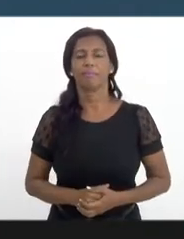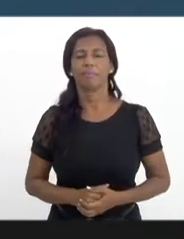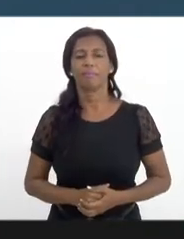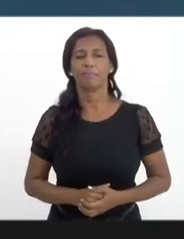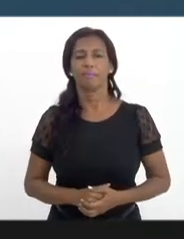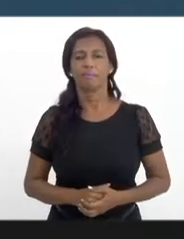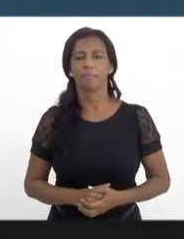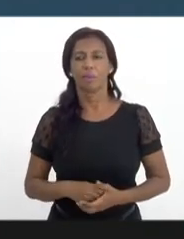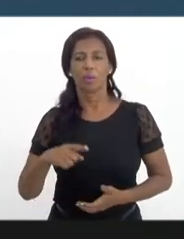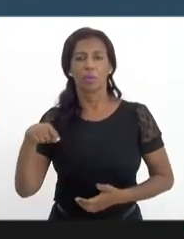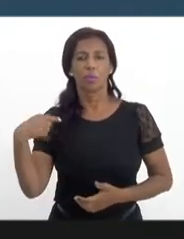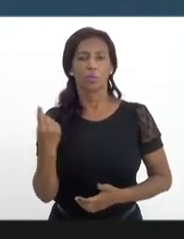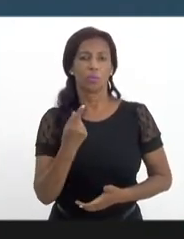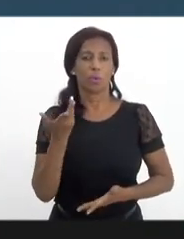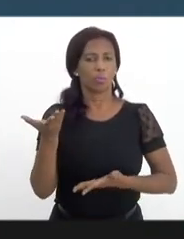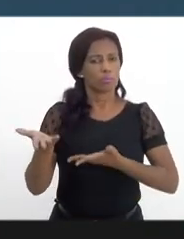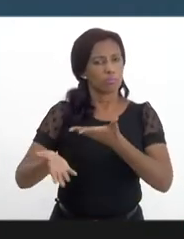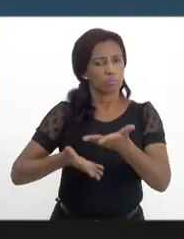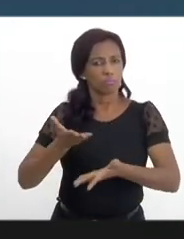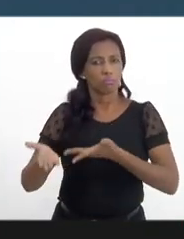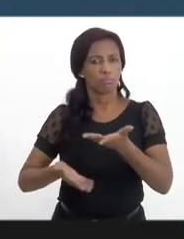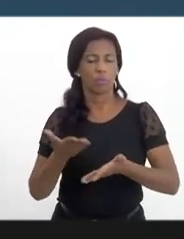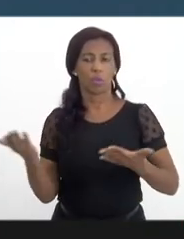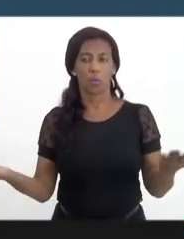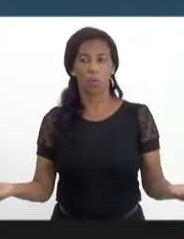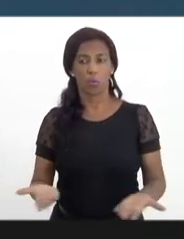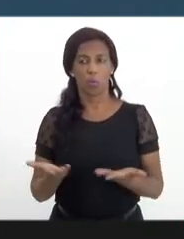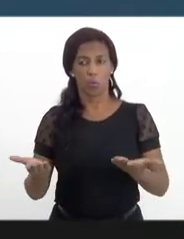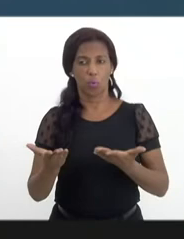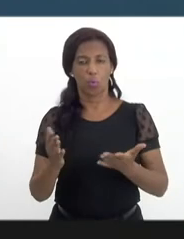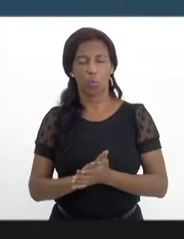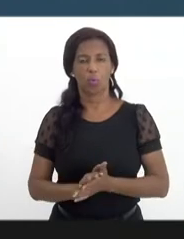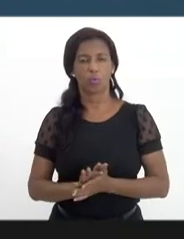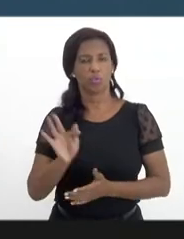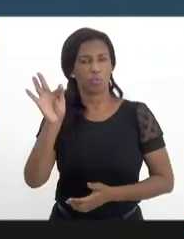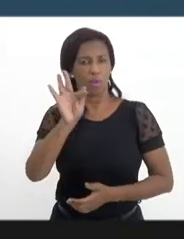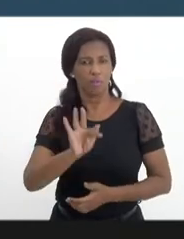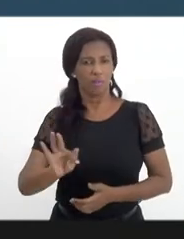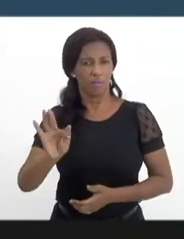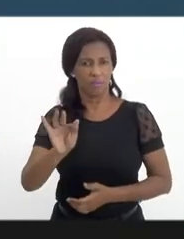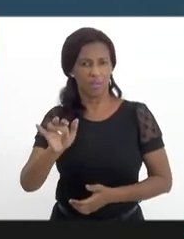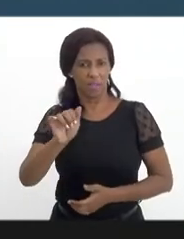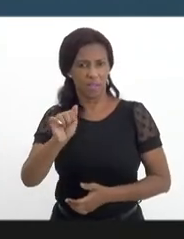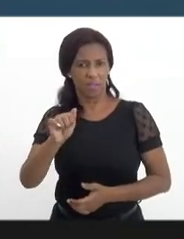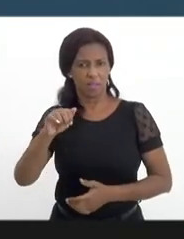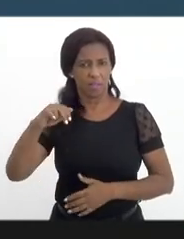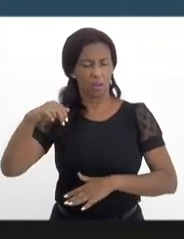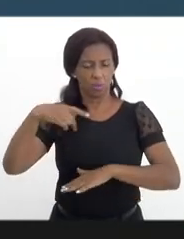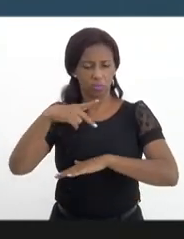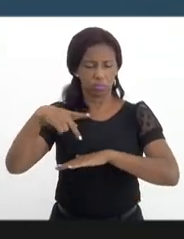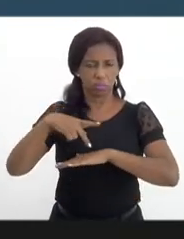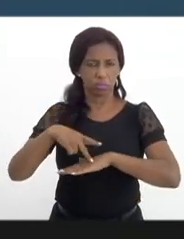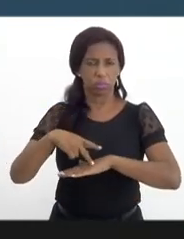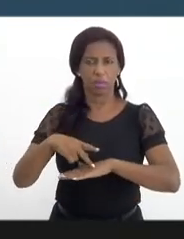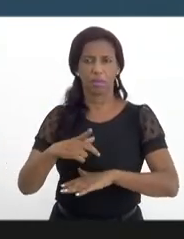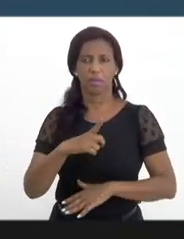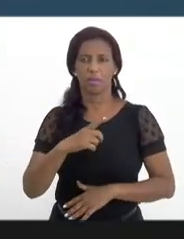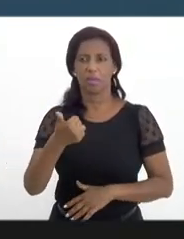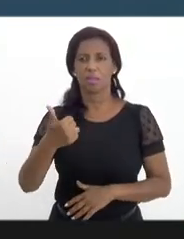nosso atendimento. Hoje, a FEDROACONTEC, hoje, que uma federação nacional, só no Rio de Janeiro nós temos com 19